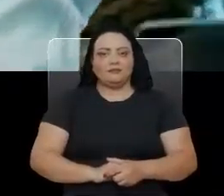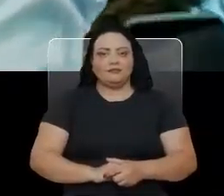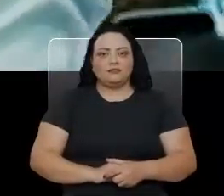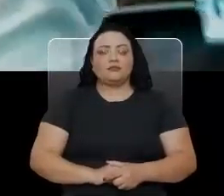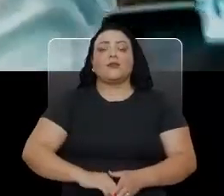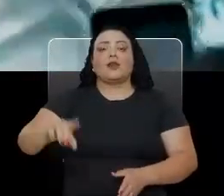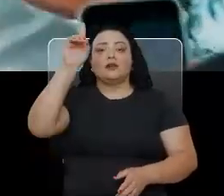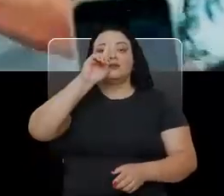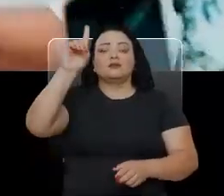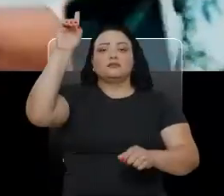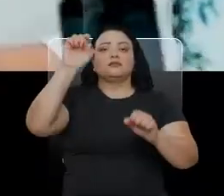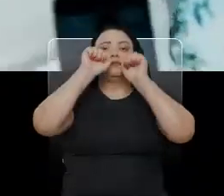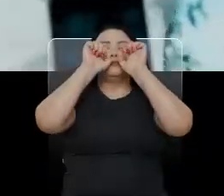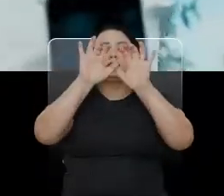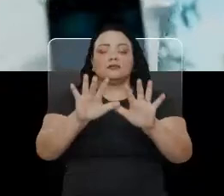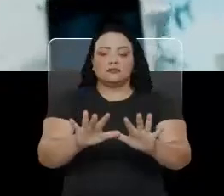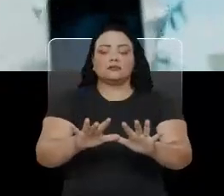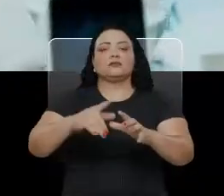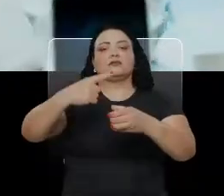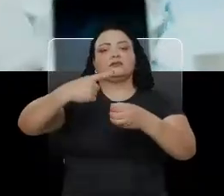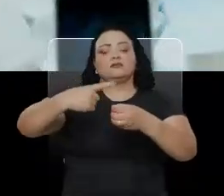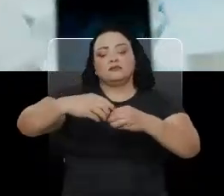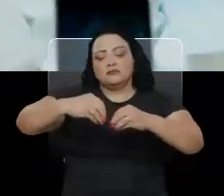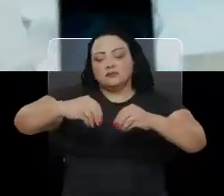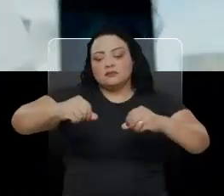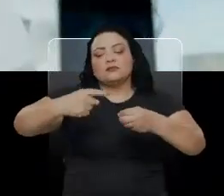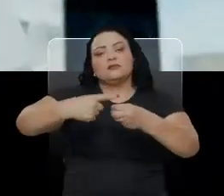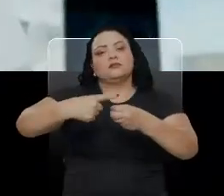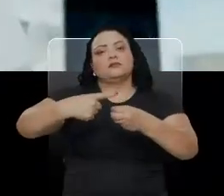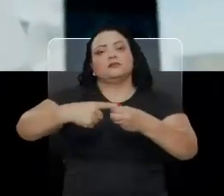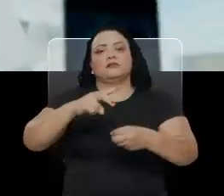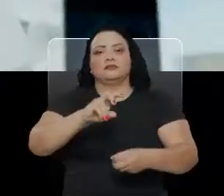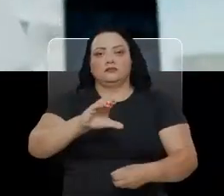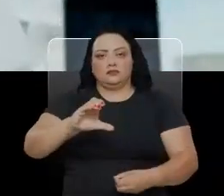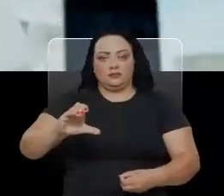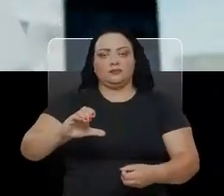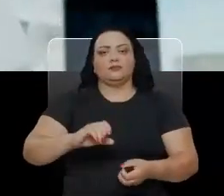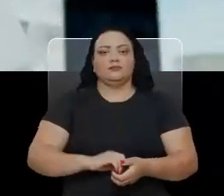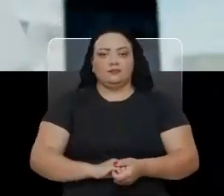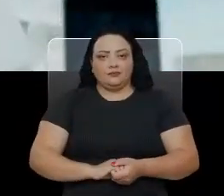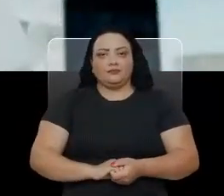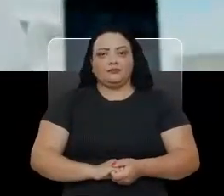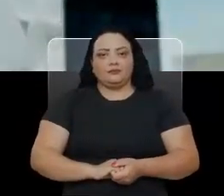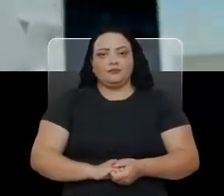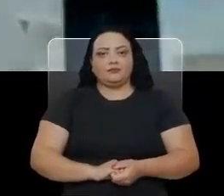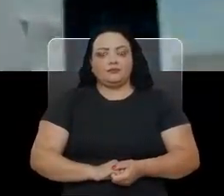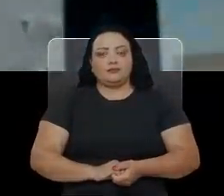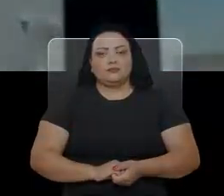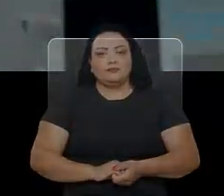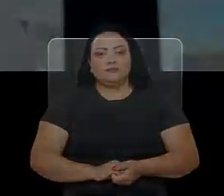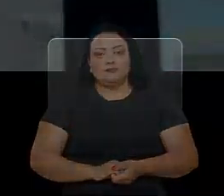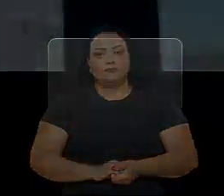Que Deus abençoe a minha querida terra, a minha querida vitória da conquista.